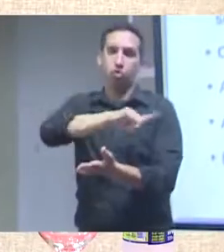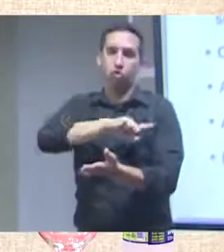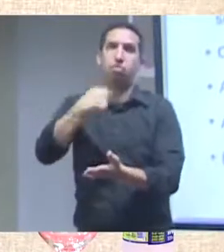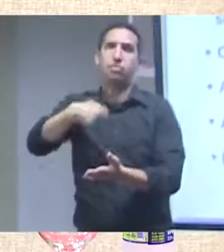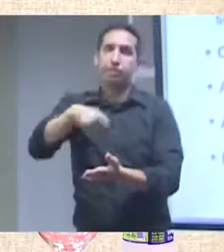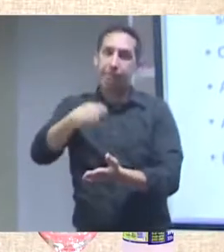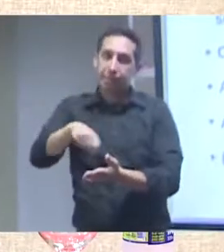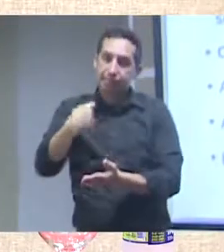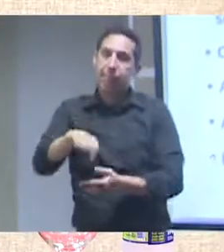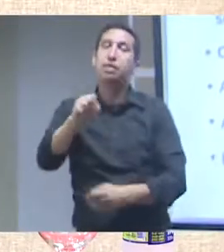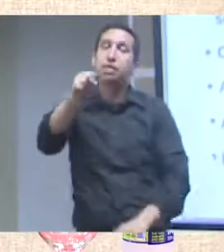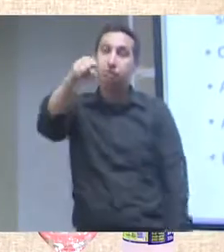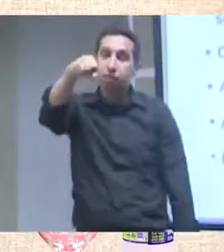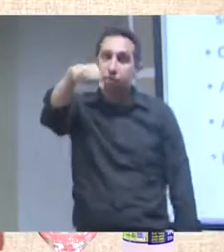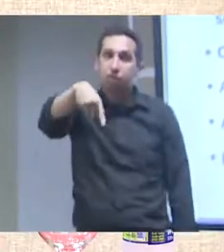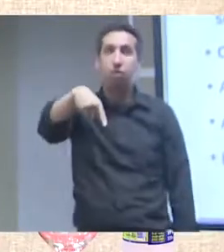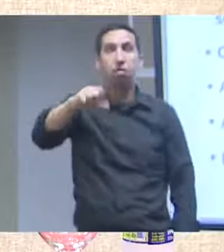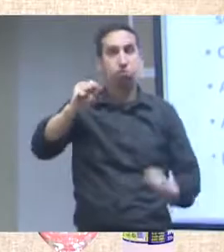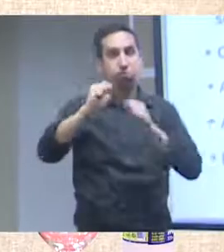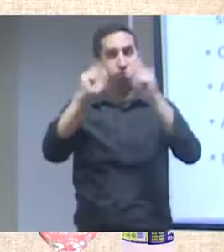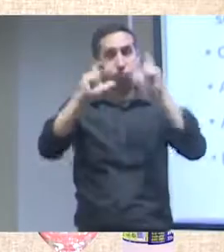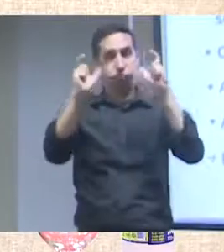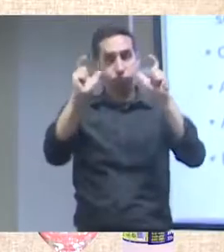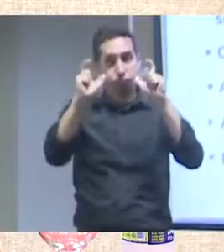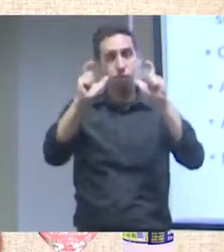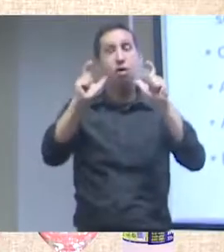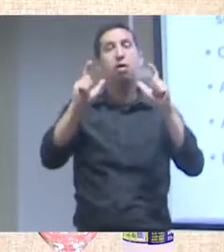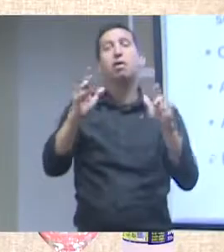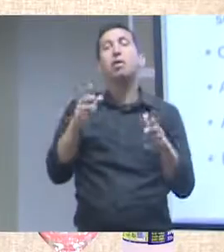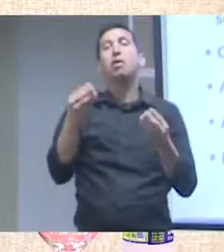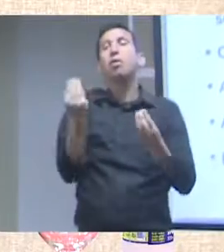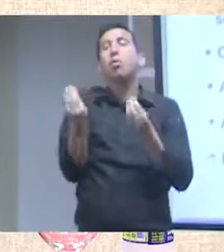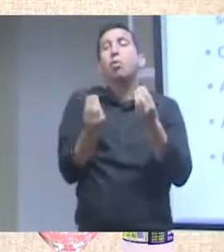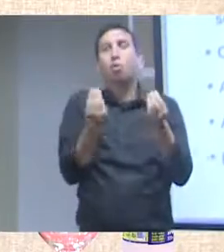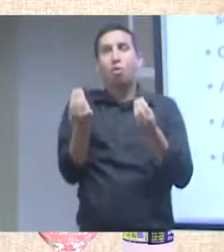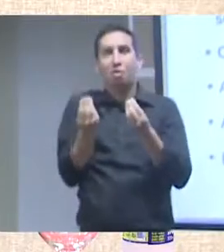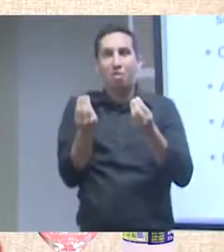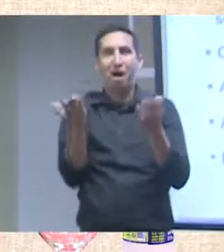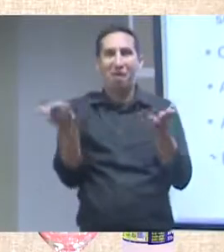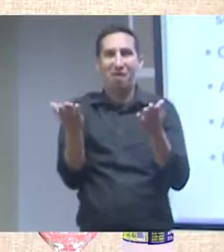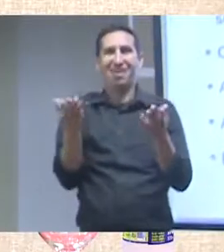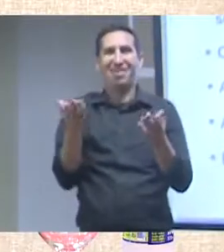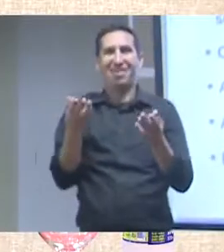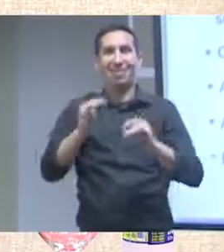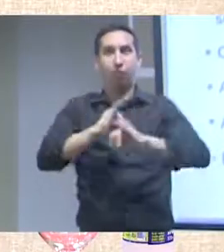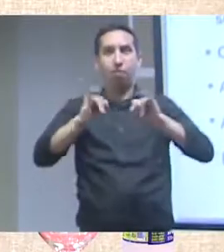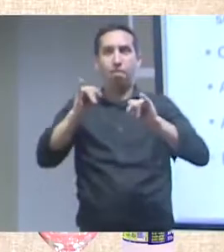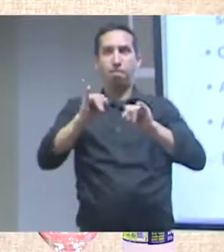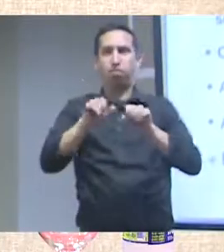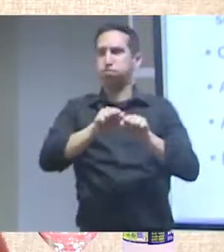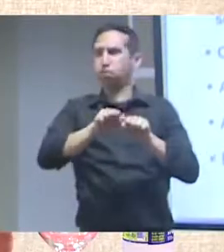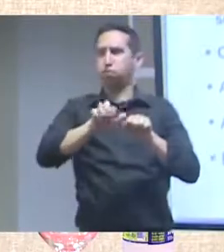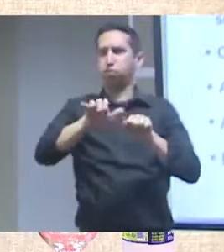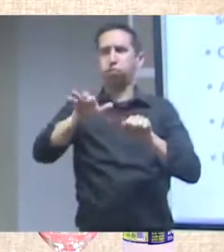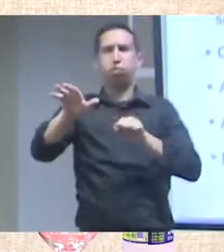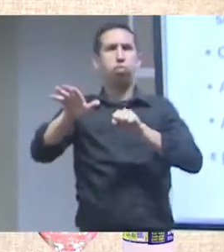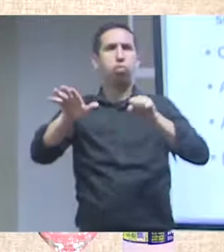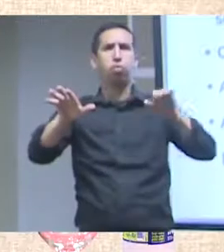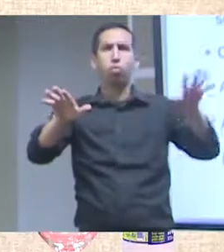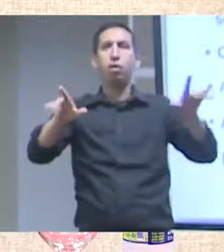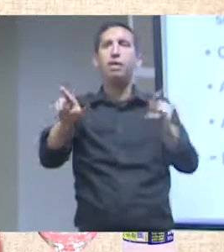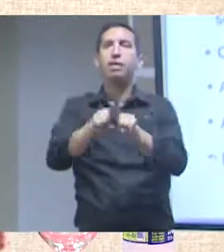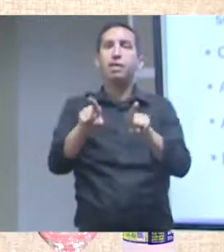atento a esses novos regimes de circulação, esses regimes de propriedade intelectual que estão